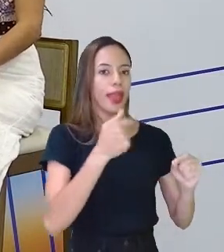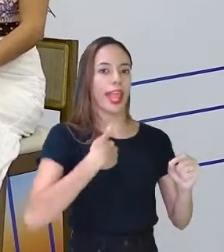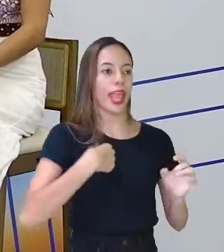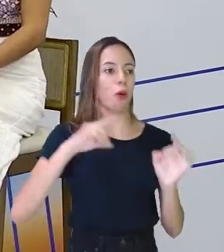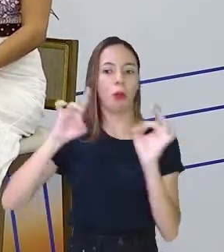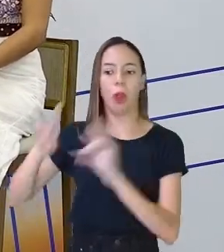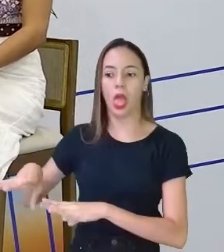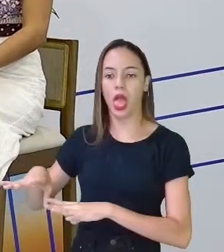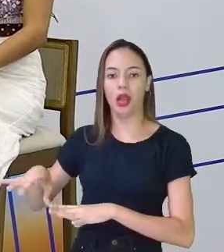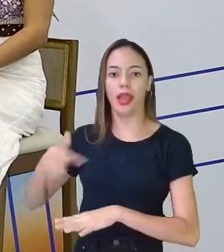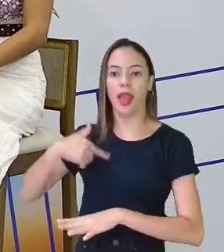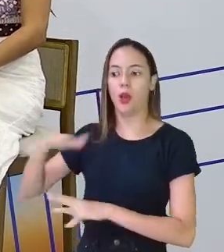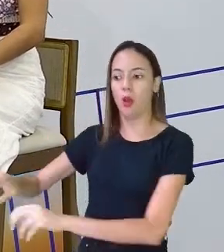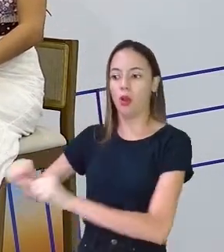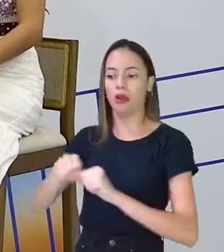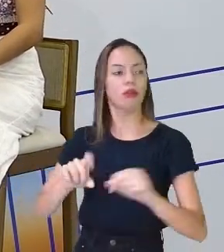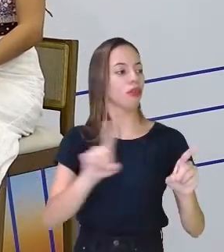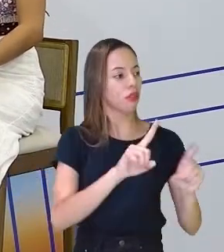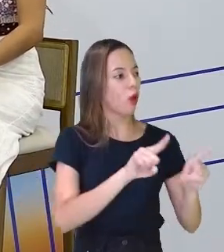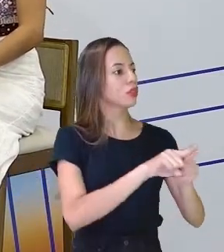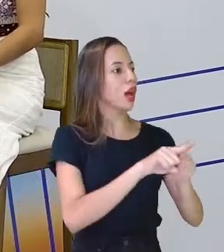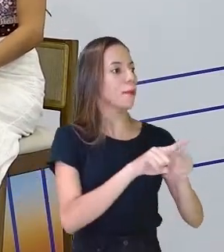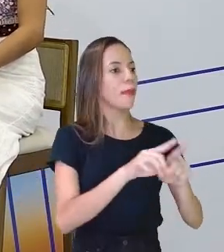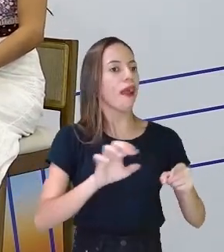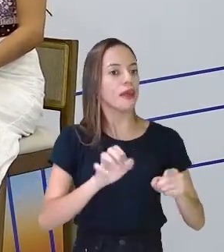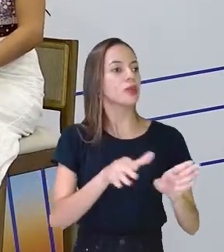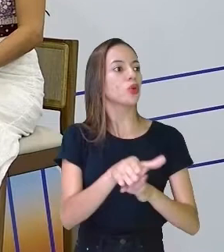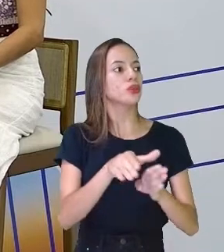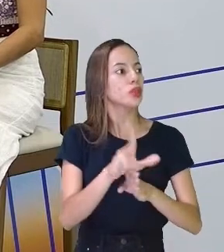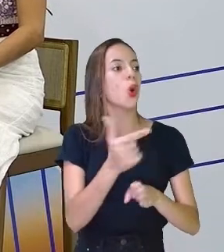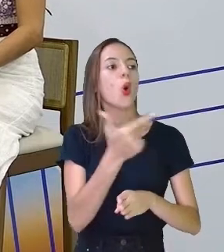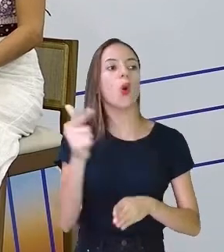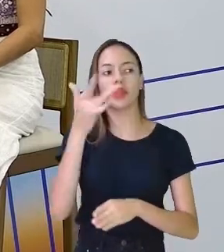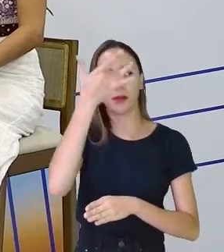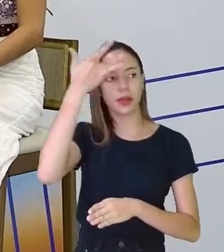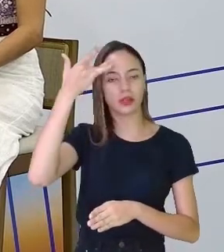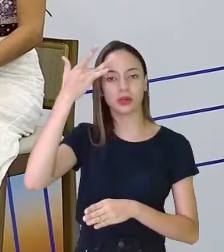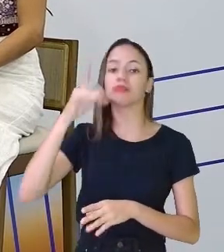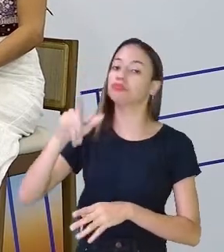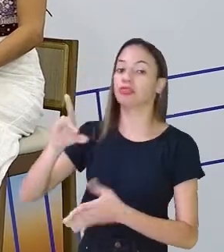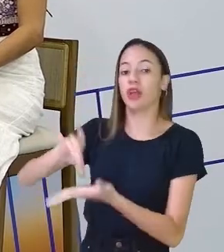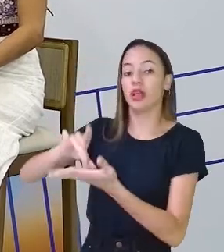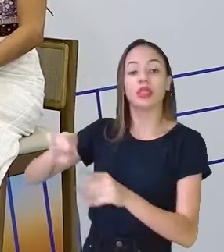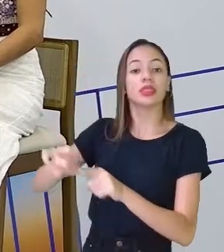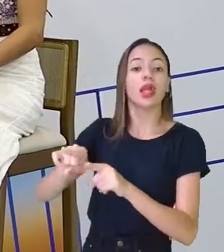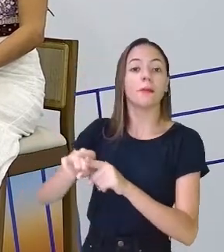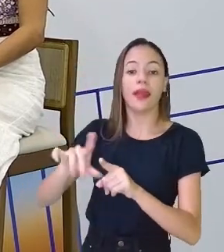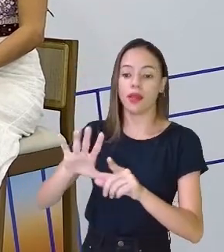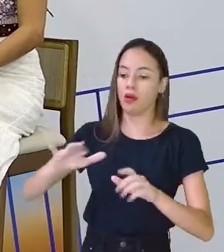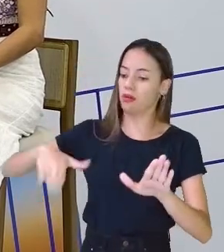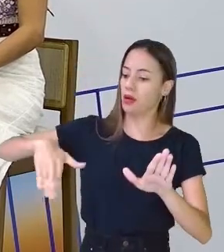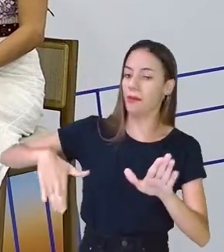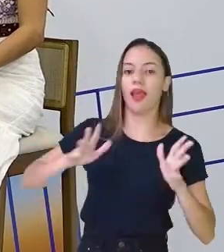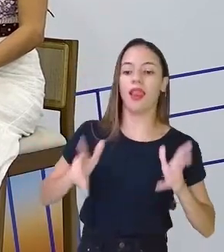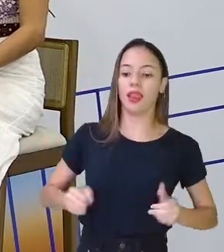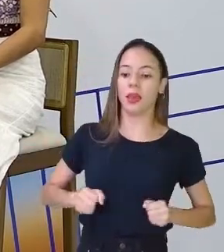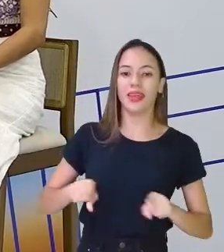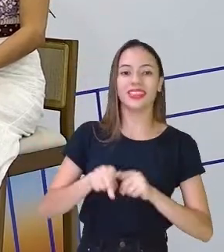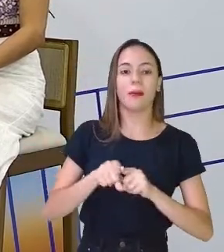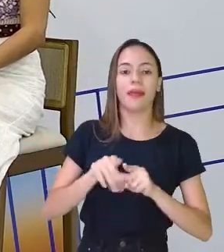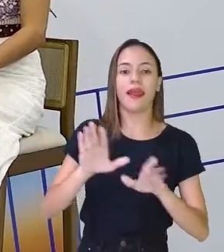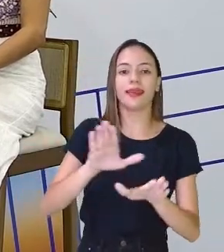cuidar da natureza tendo esse tipo de atitude. Mantendo a praia limpa e salvando as tartarugas, porque elas não sabem